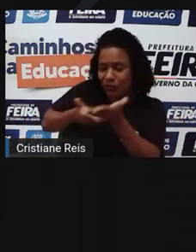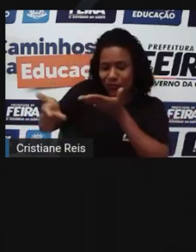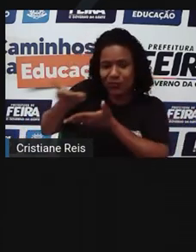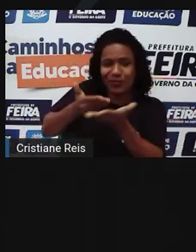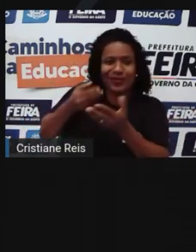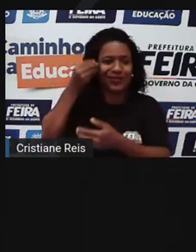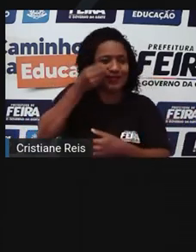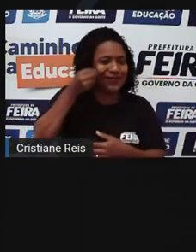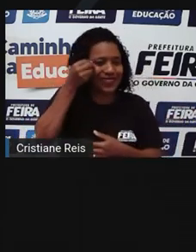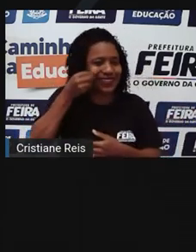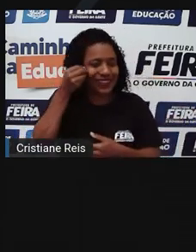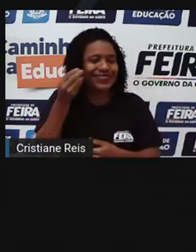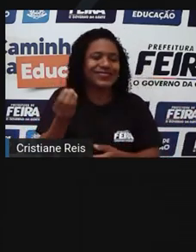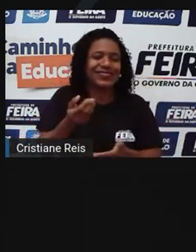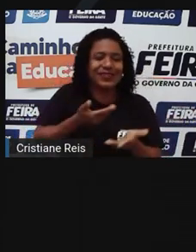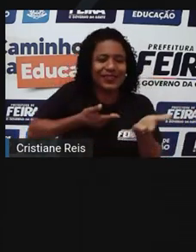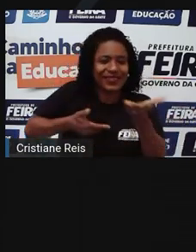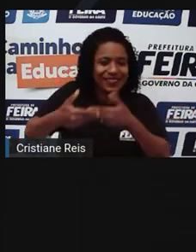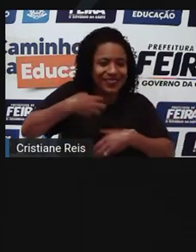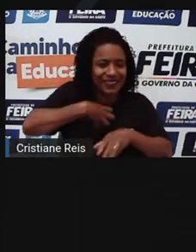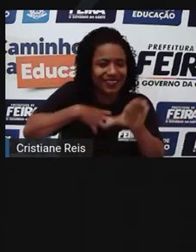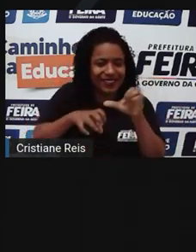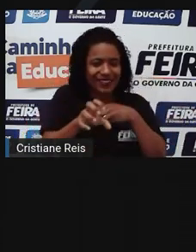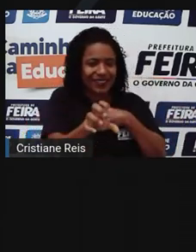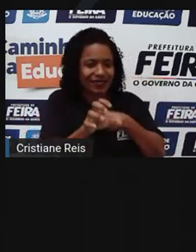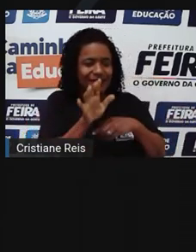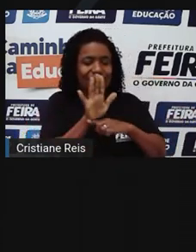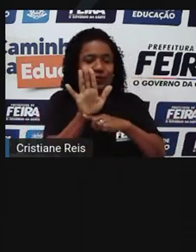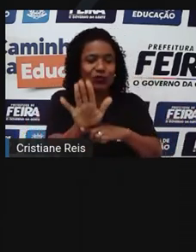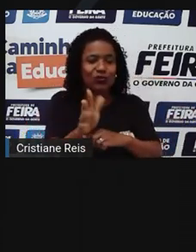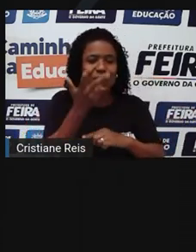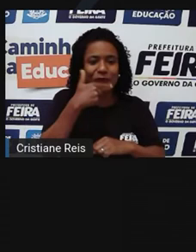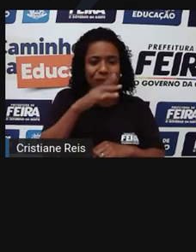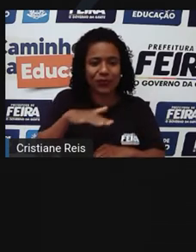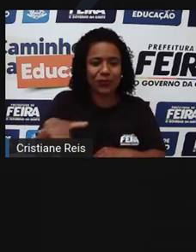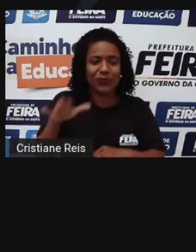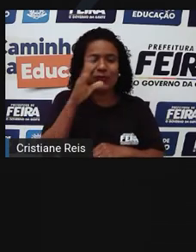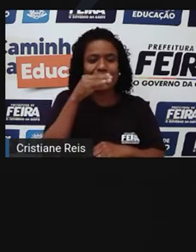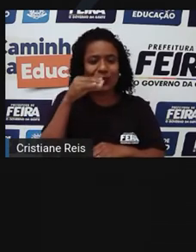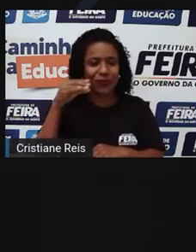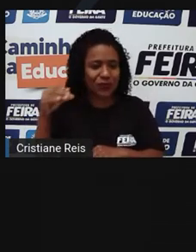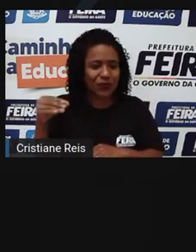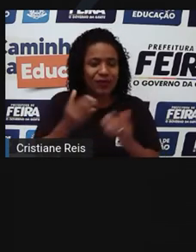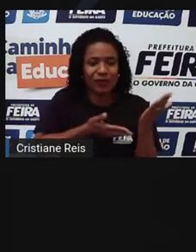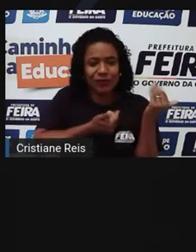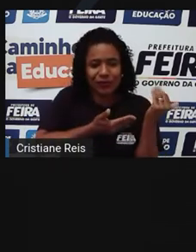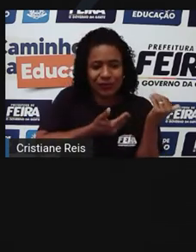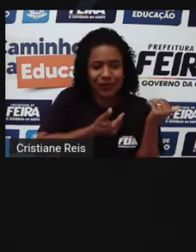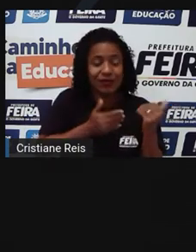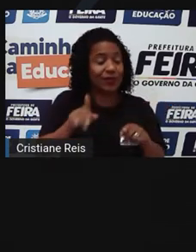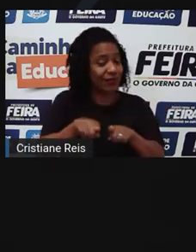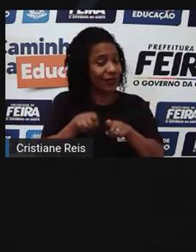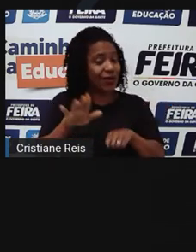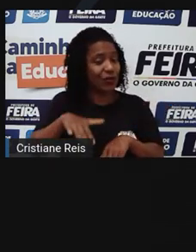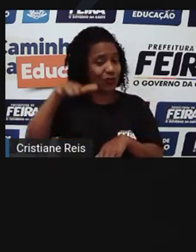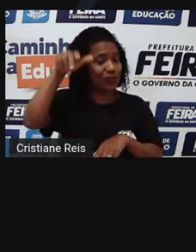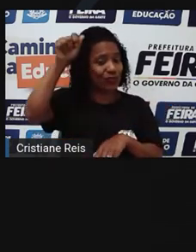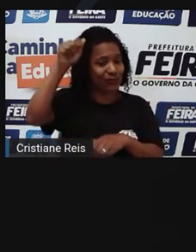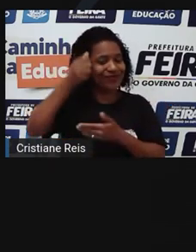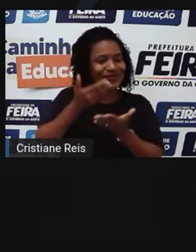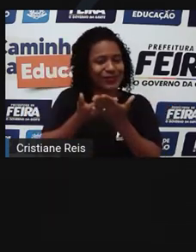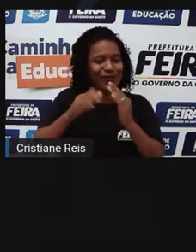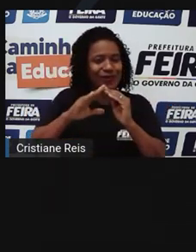acolhimento e aconchego para garantir o bem-estar de crianças, adolescentes, jovens e adultos, no